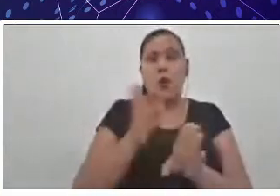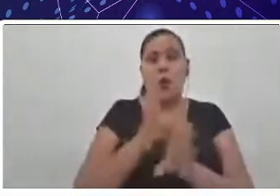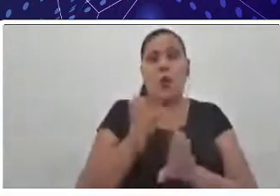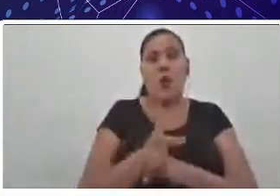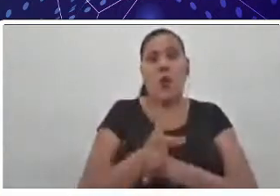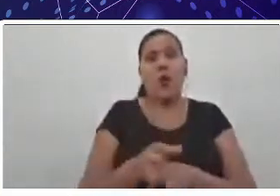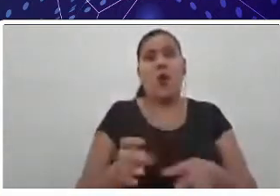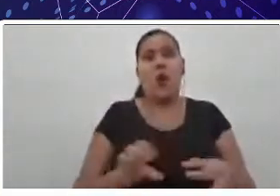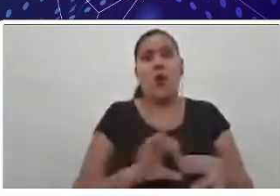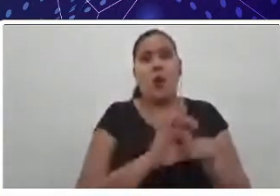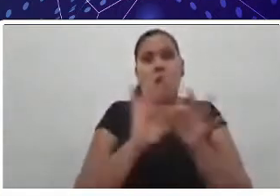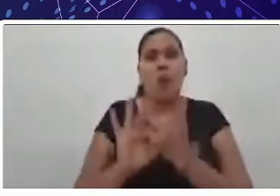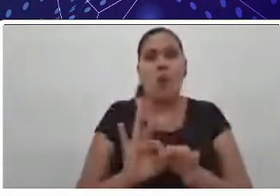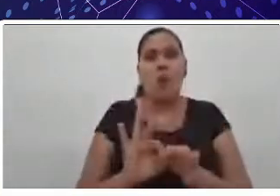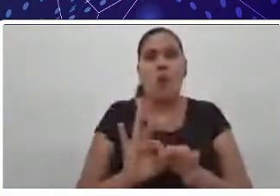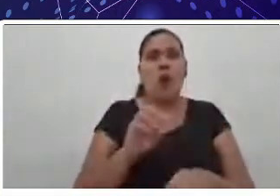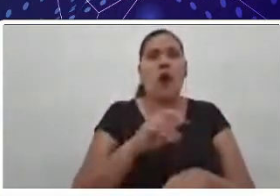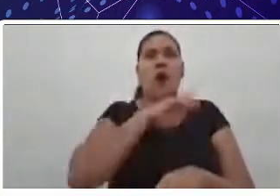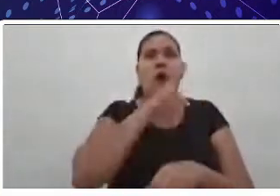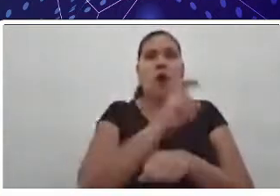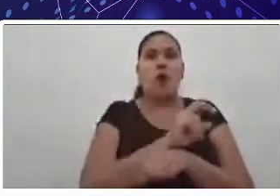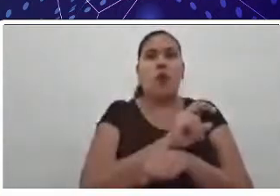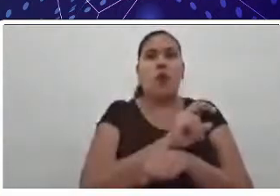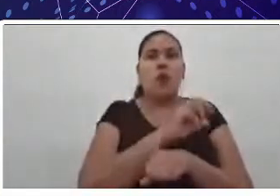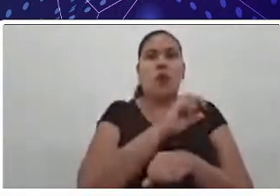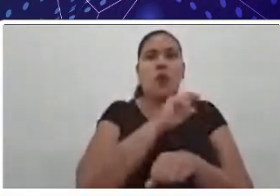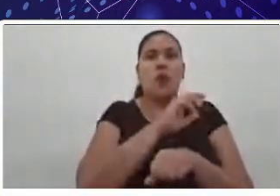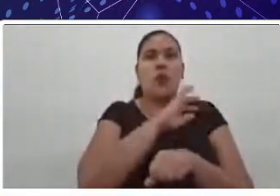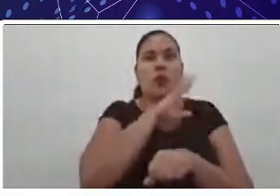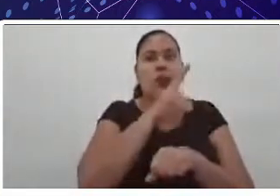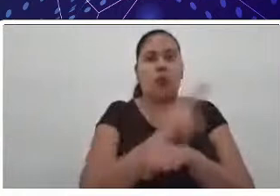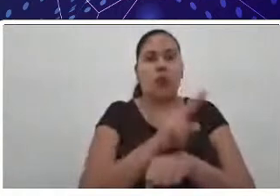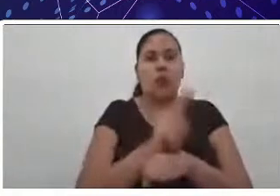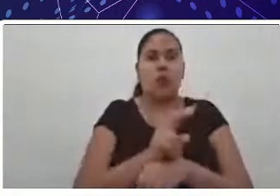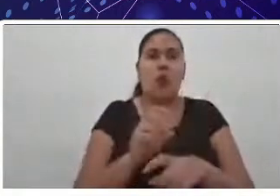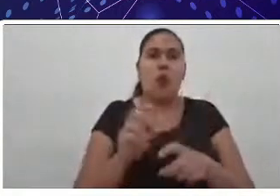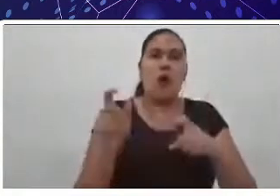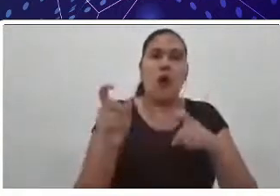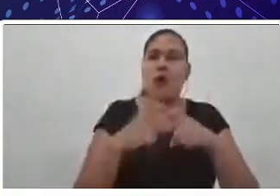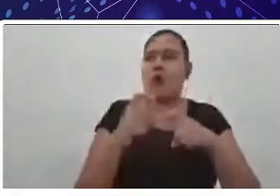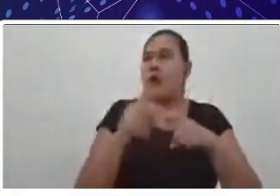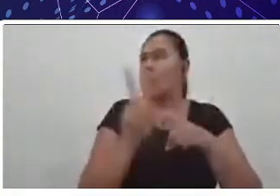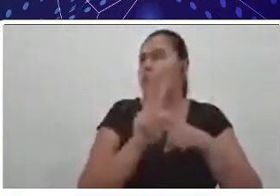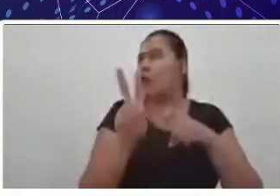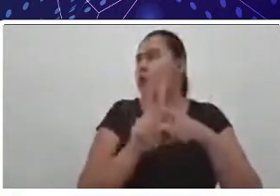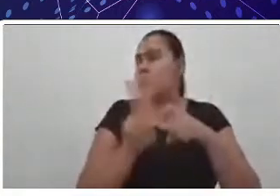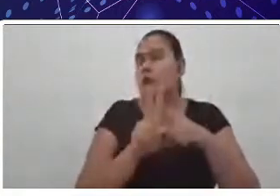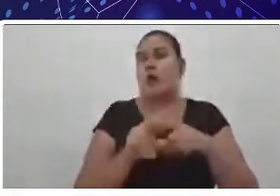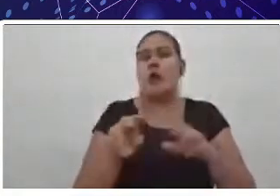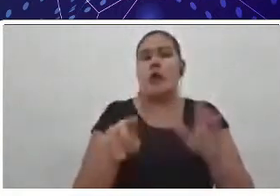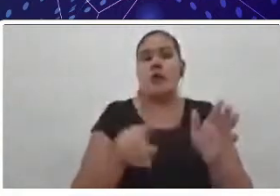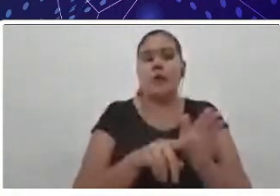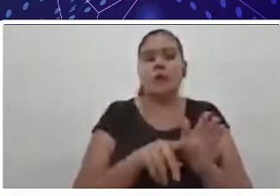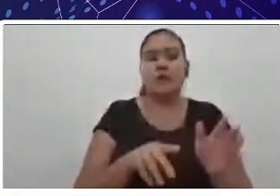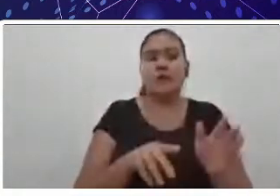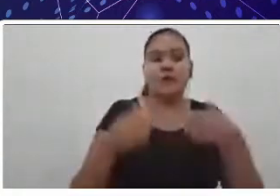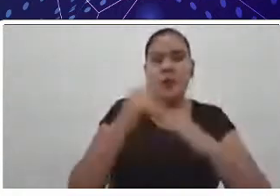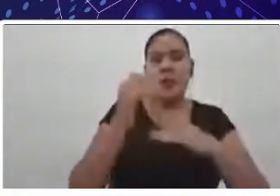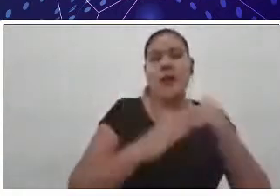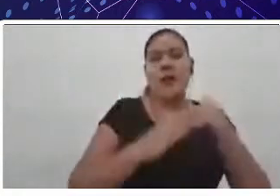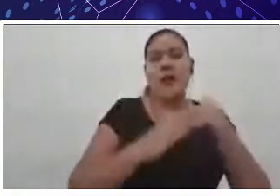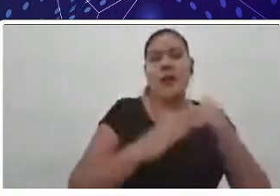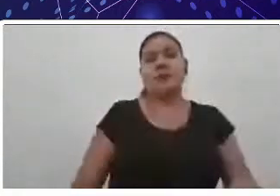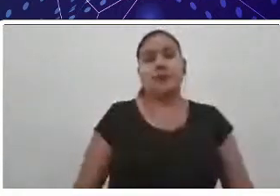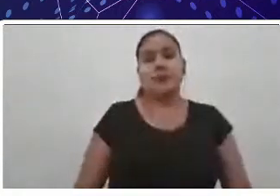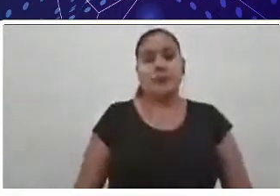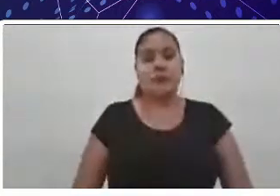vinculada ao Conselho de Medicina Veterinária, que é o conselho que fiscaliza a atuação do profissional da Zotecnia e como eu já citei